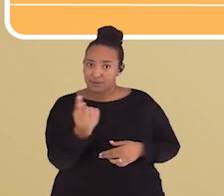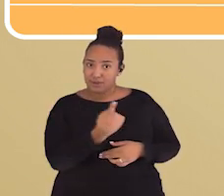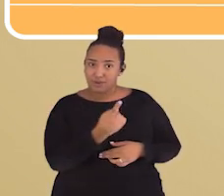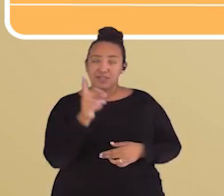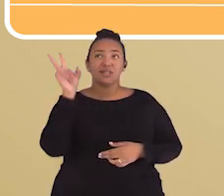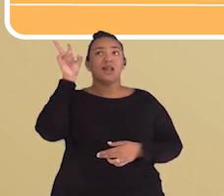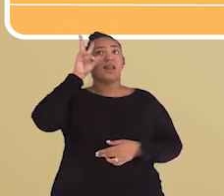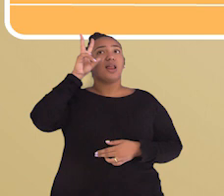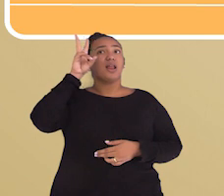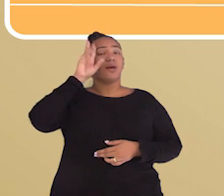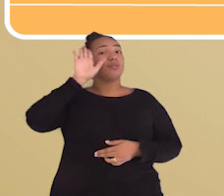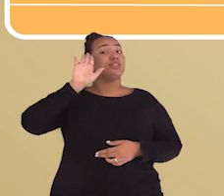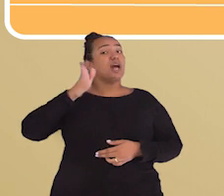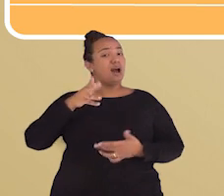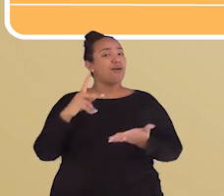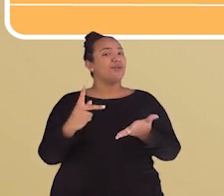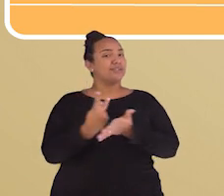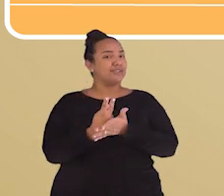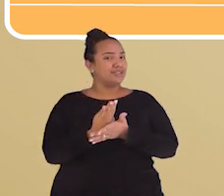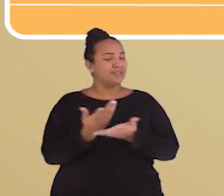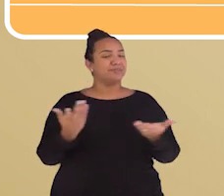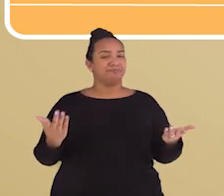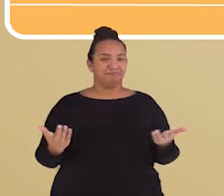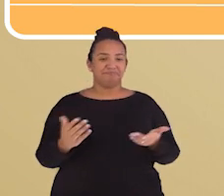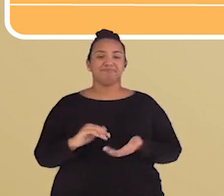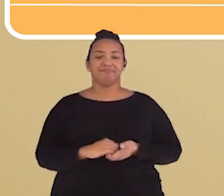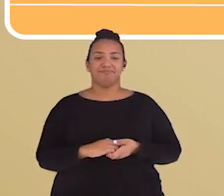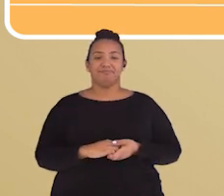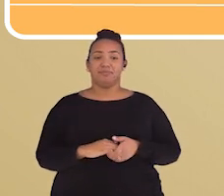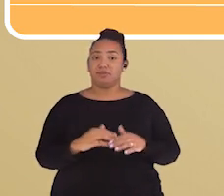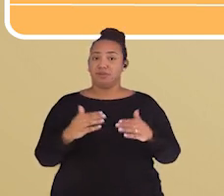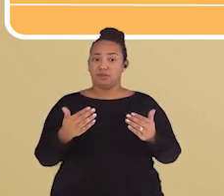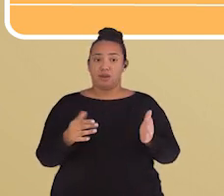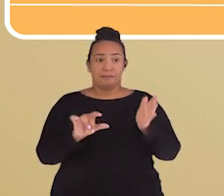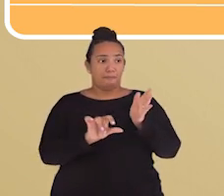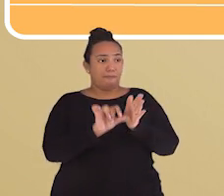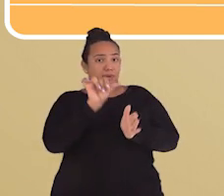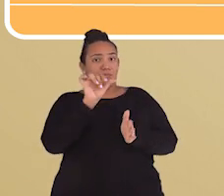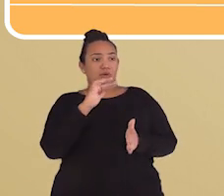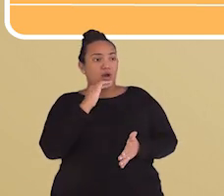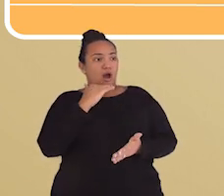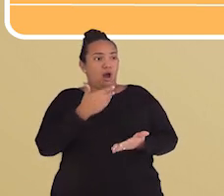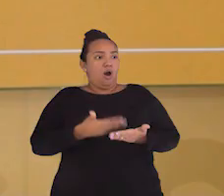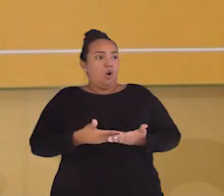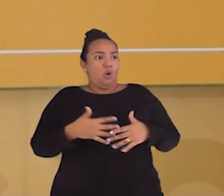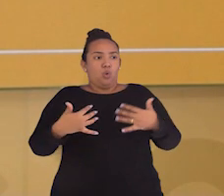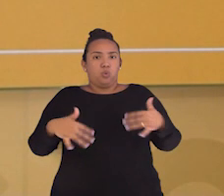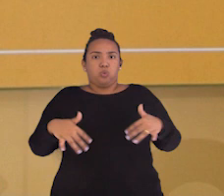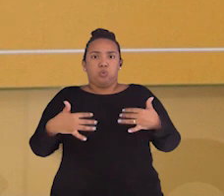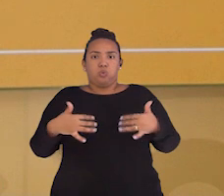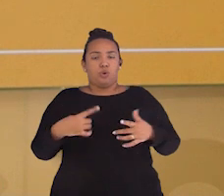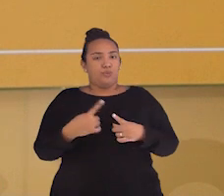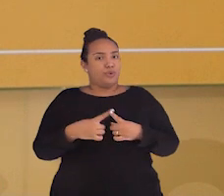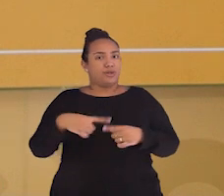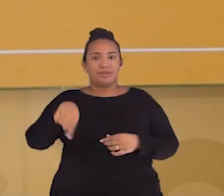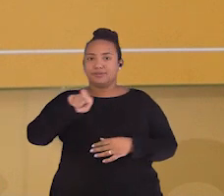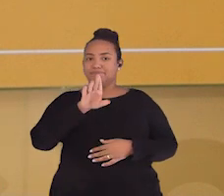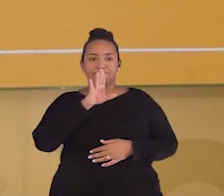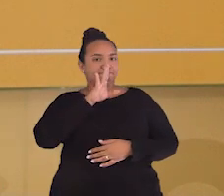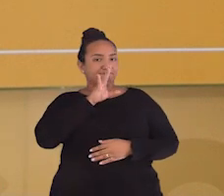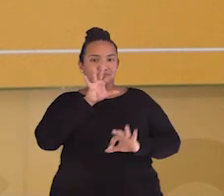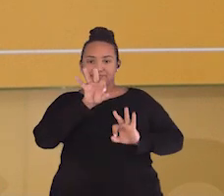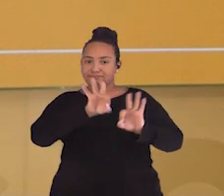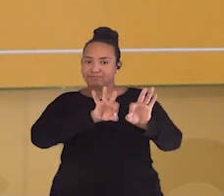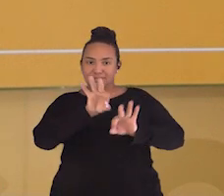quando passamos por algo inesperável. Somos surpreendidos pela primeira vez, nos assustamos, porque